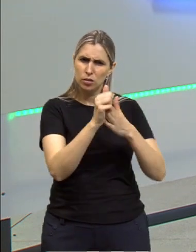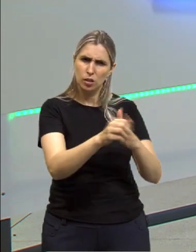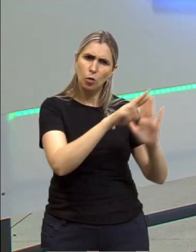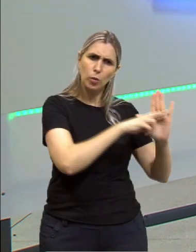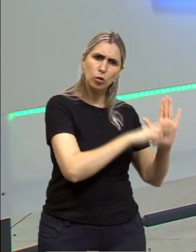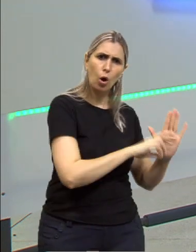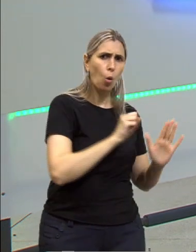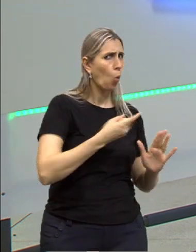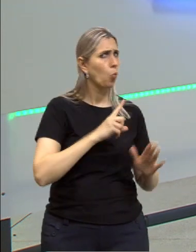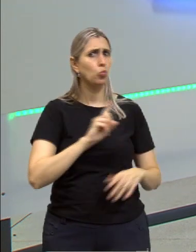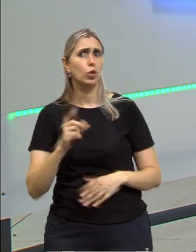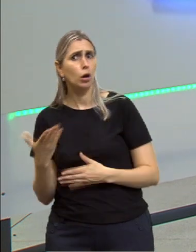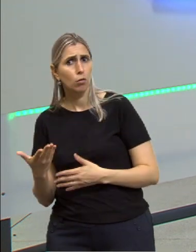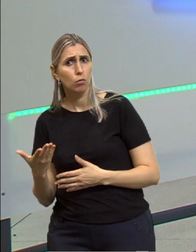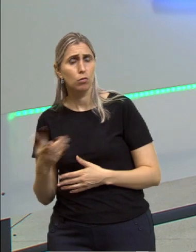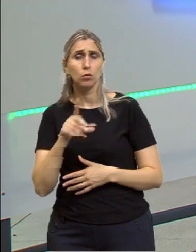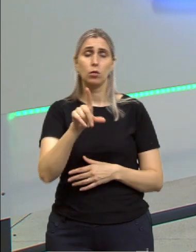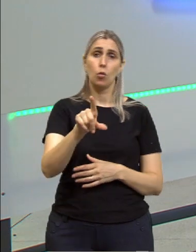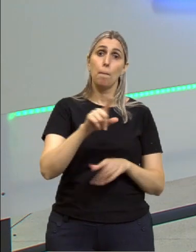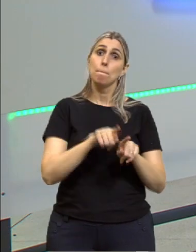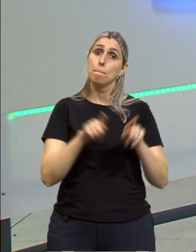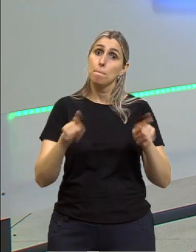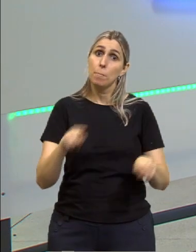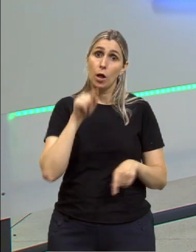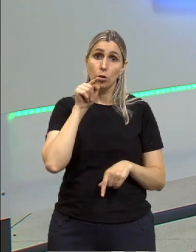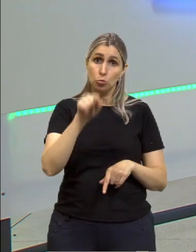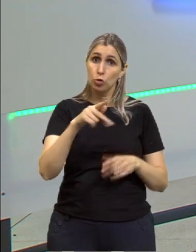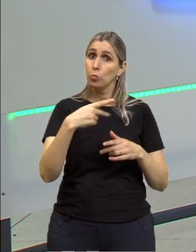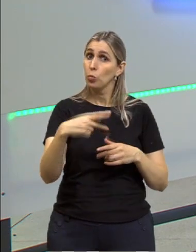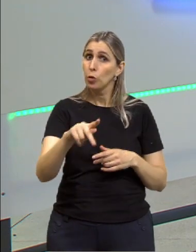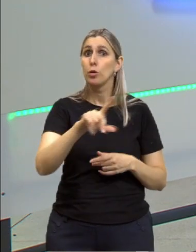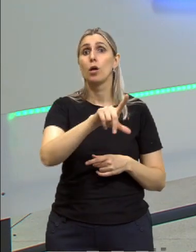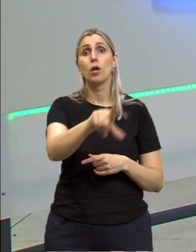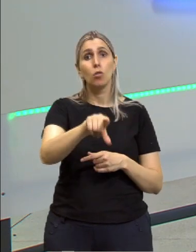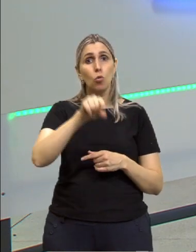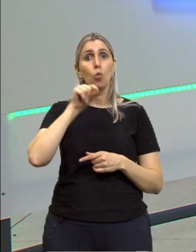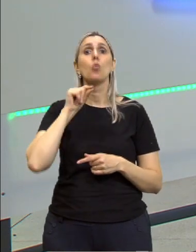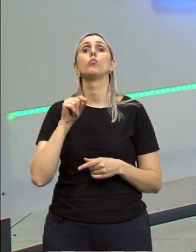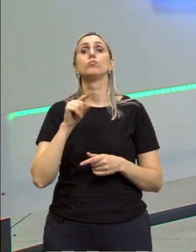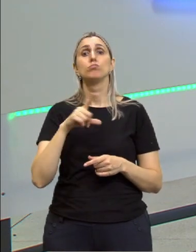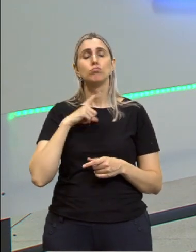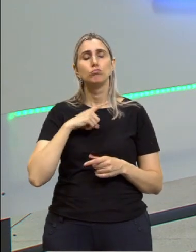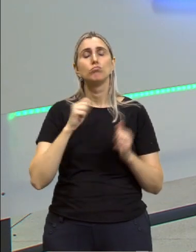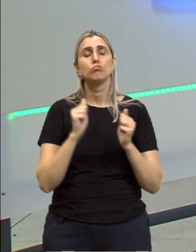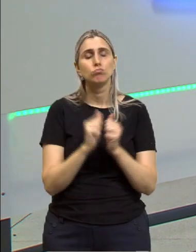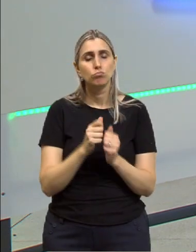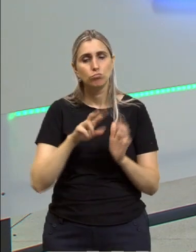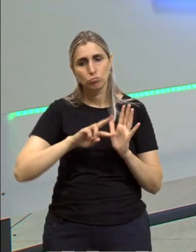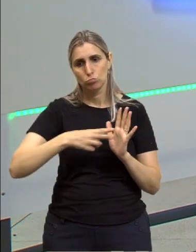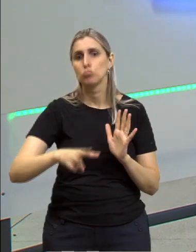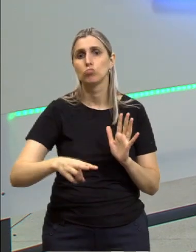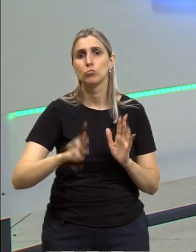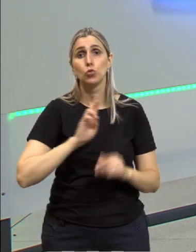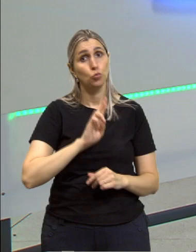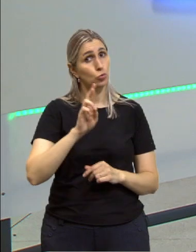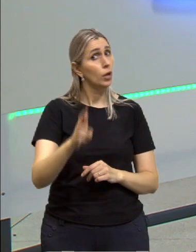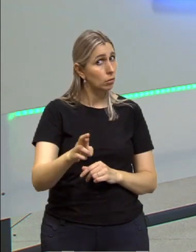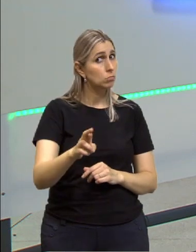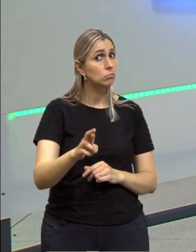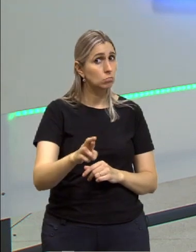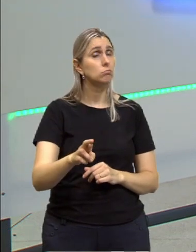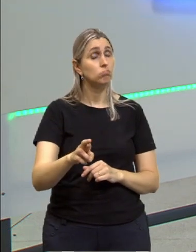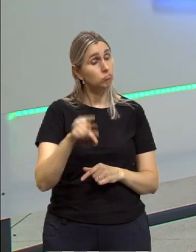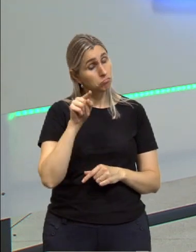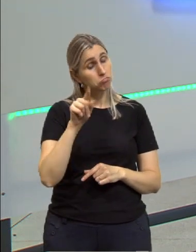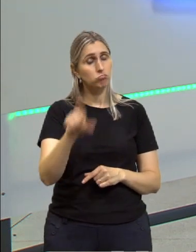de fazer. Porém, as suas escolhas vão acabar acarretando em consequências, você que